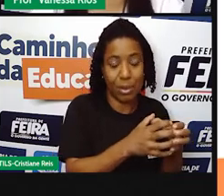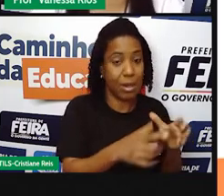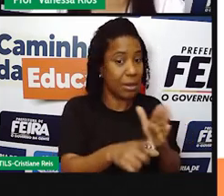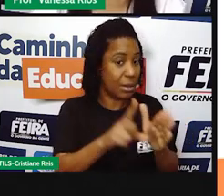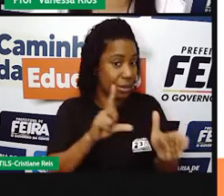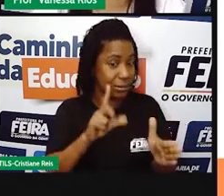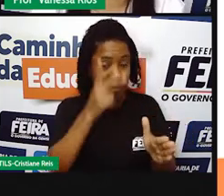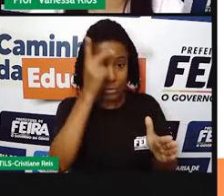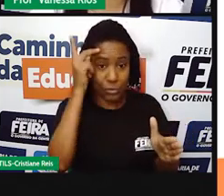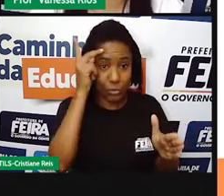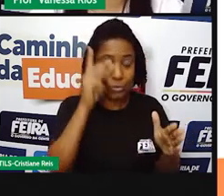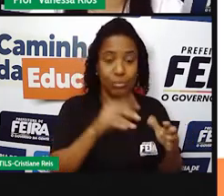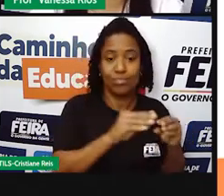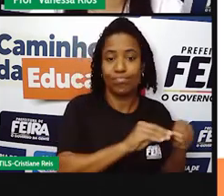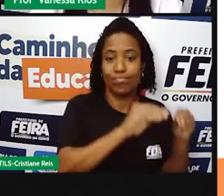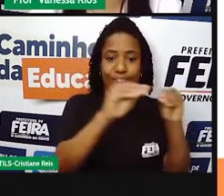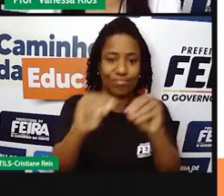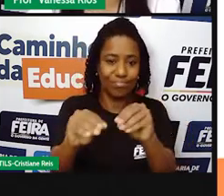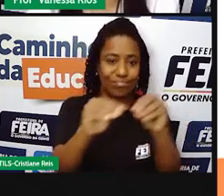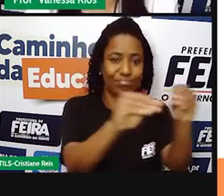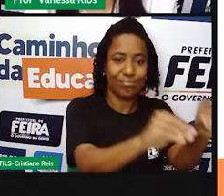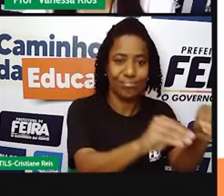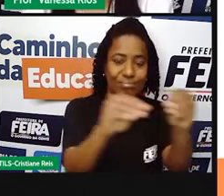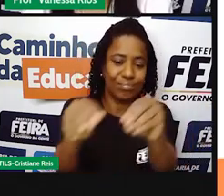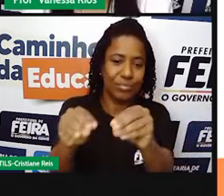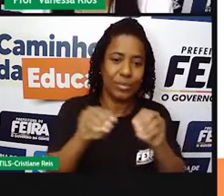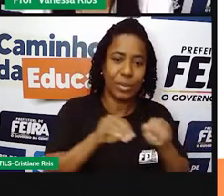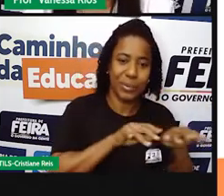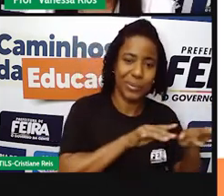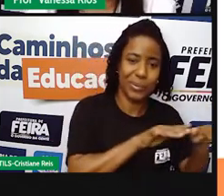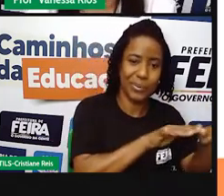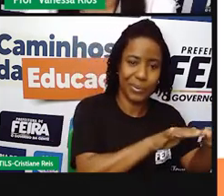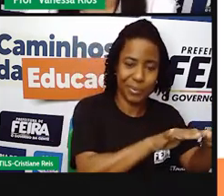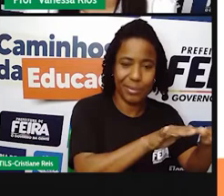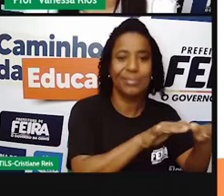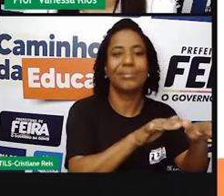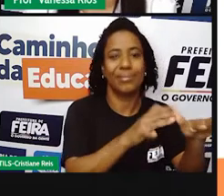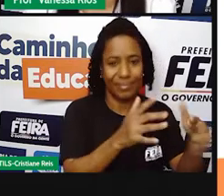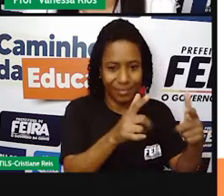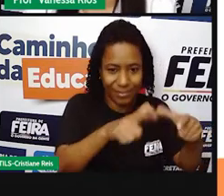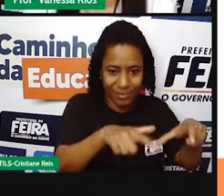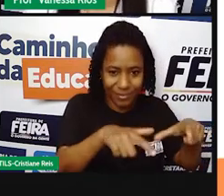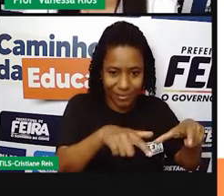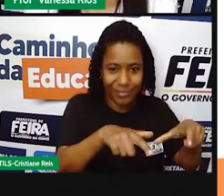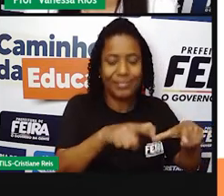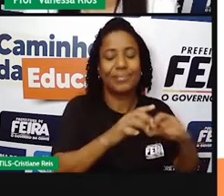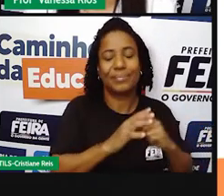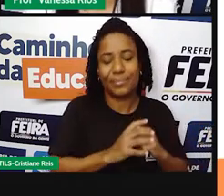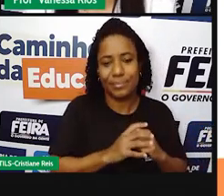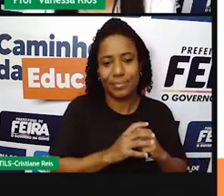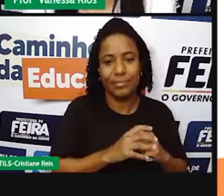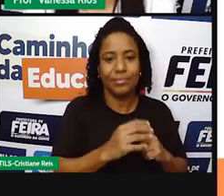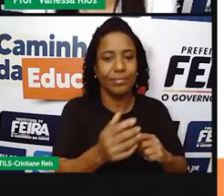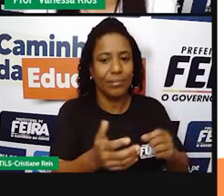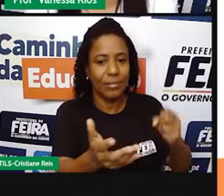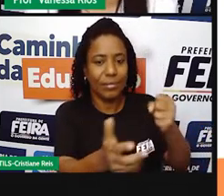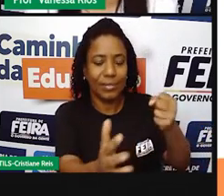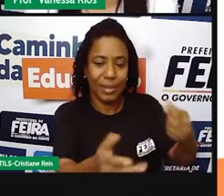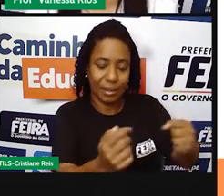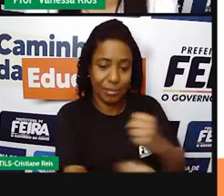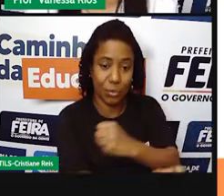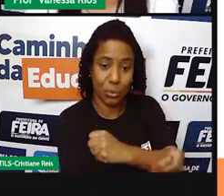uma moradia fixa. Eles ficavam em um determinado lugar, colhendo, né? Ali,